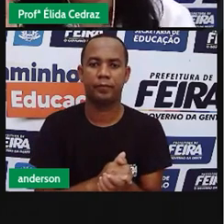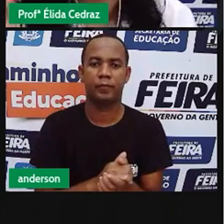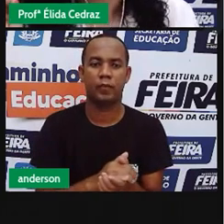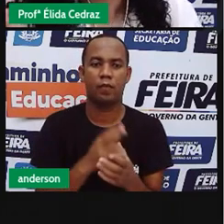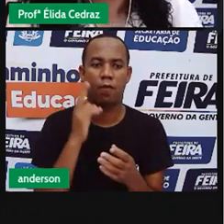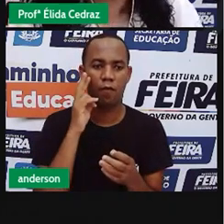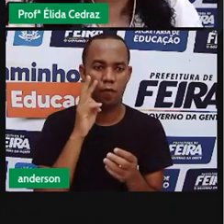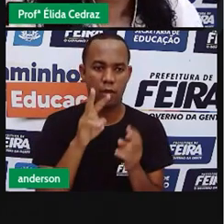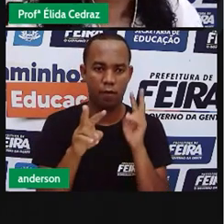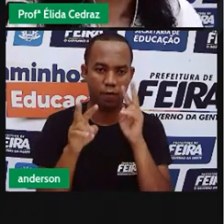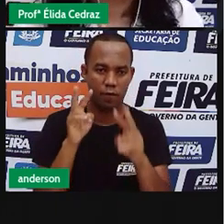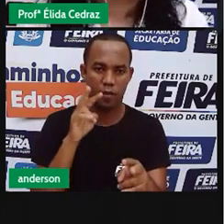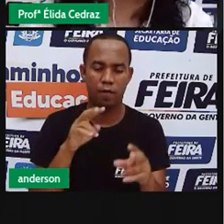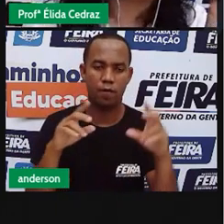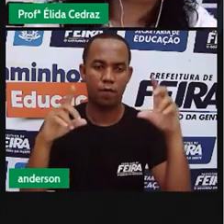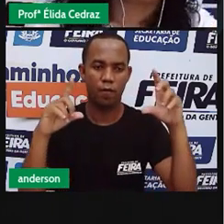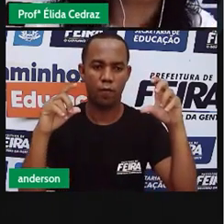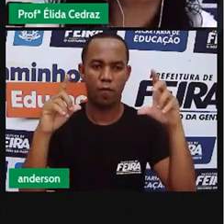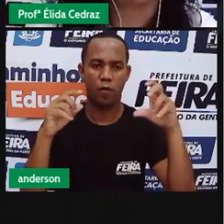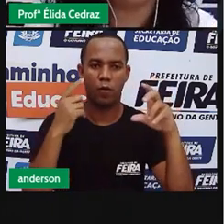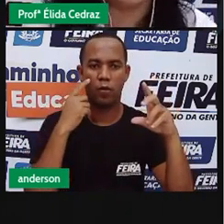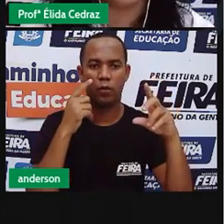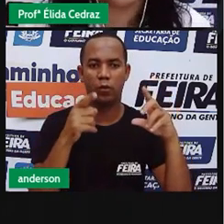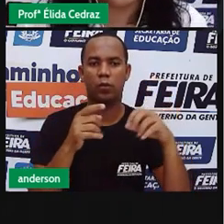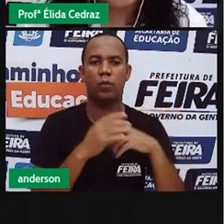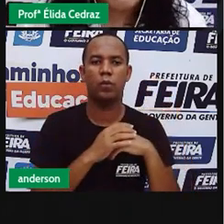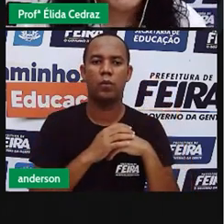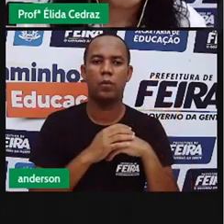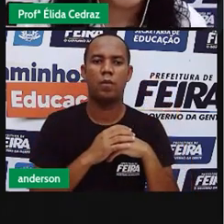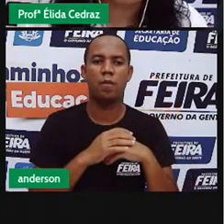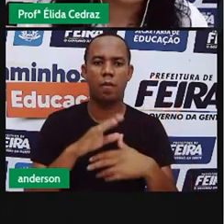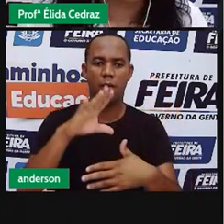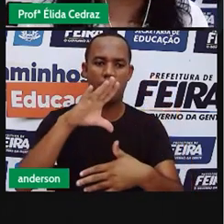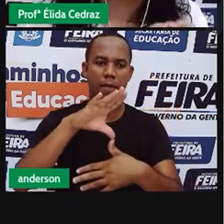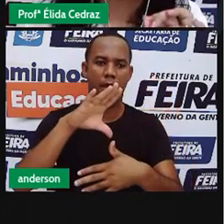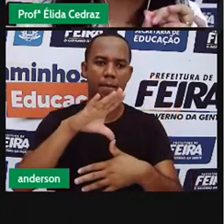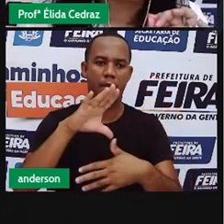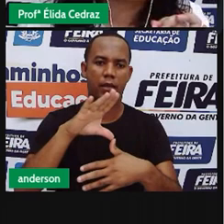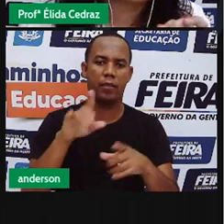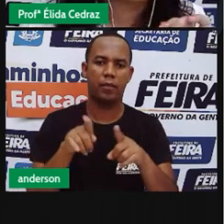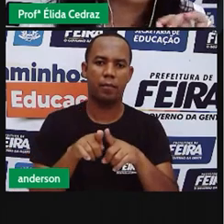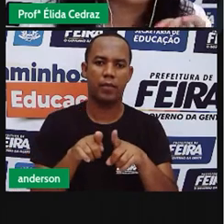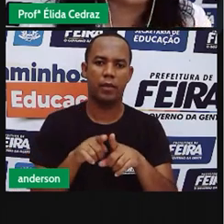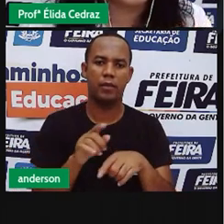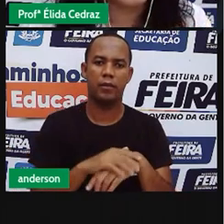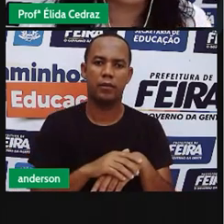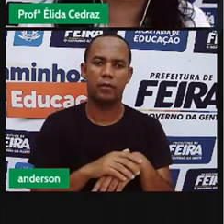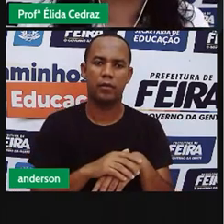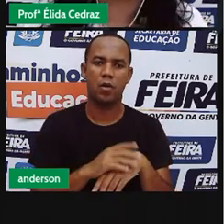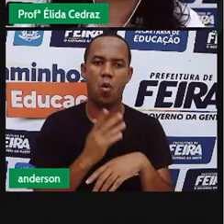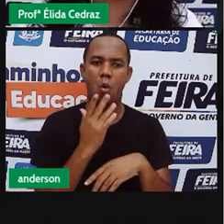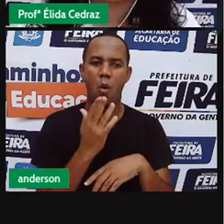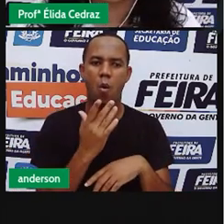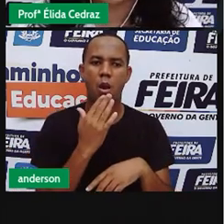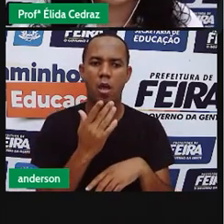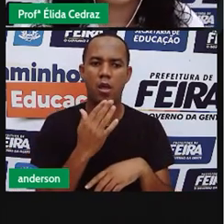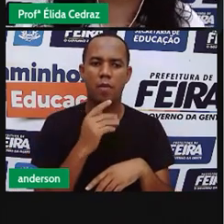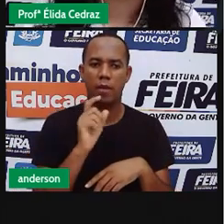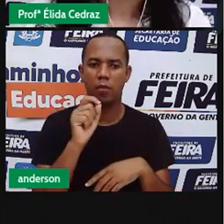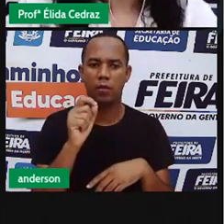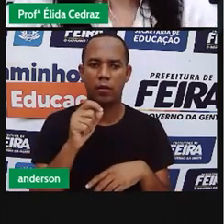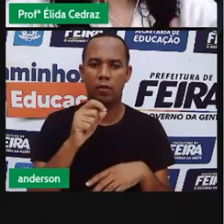você está vendo a foto e aqui você está vendo o mapa. Essas coloridas são as